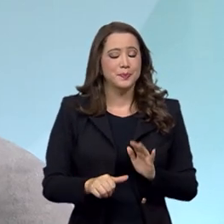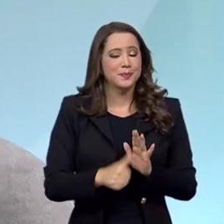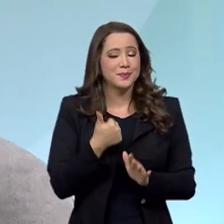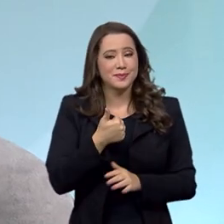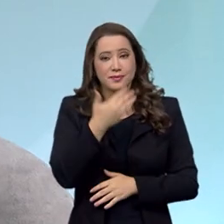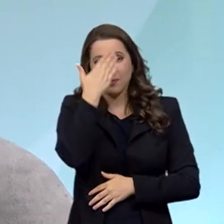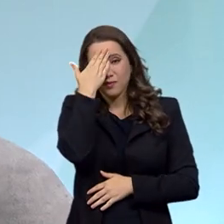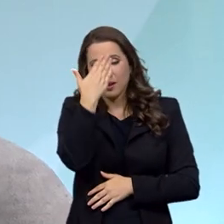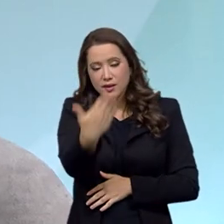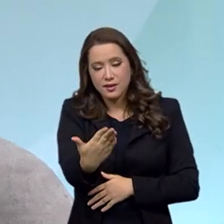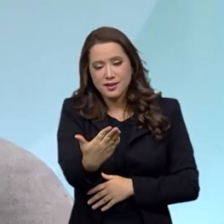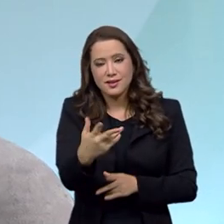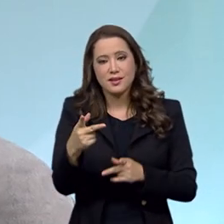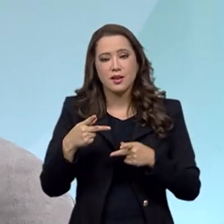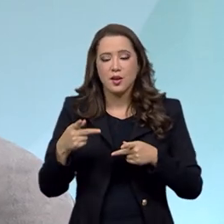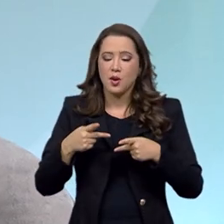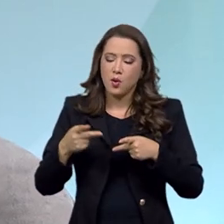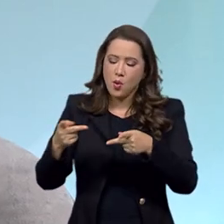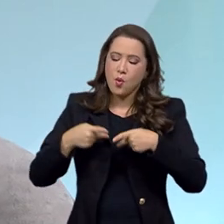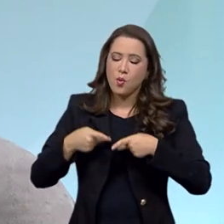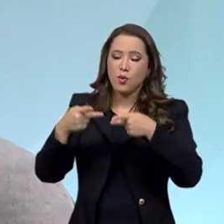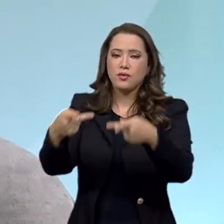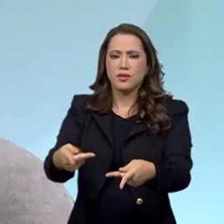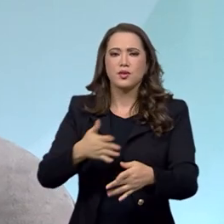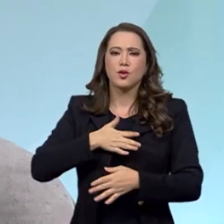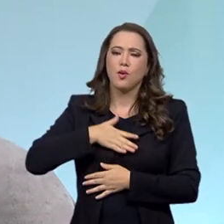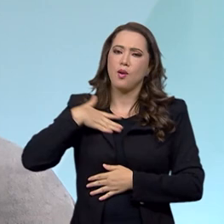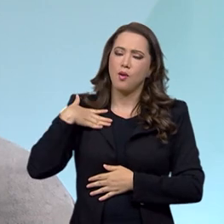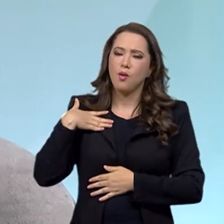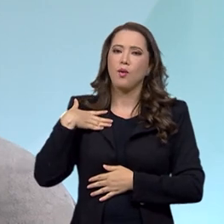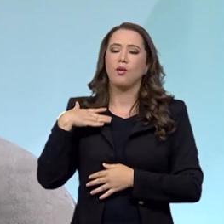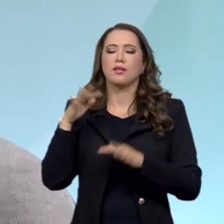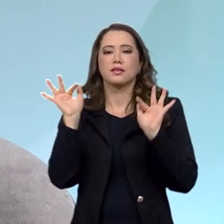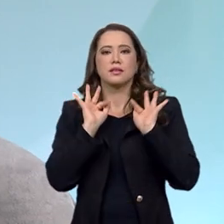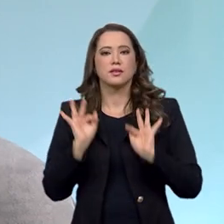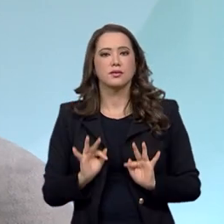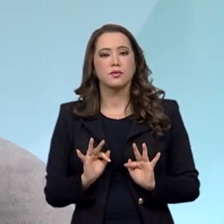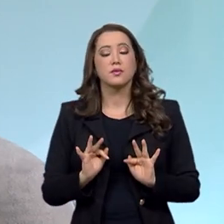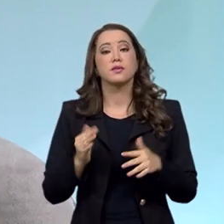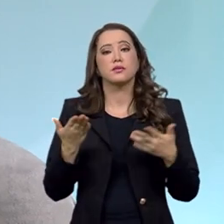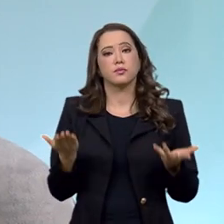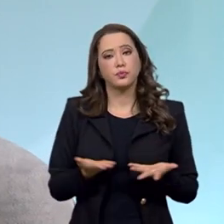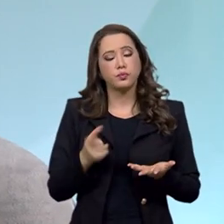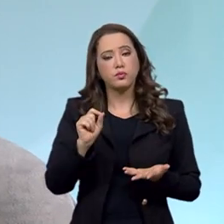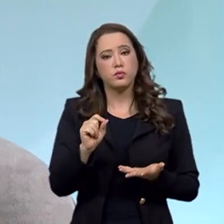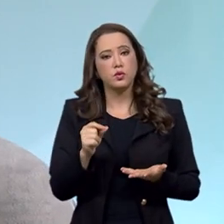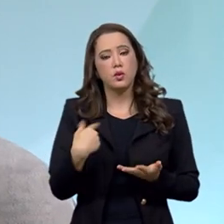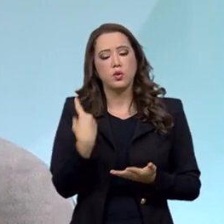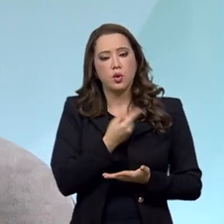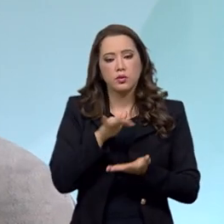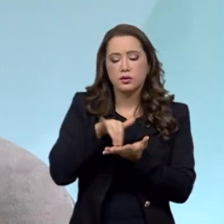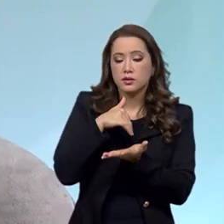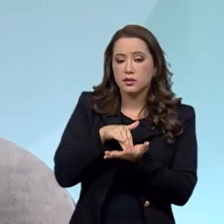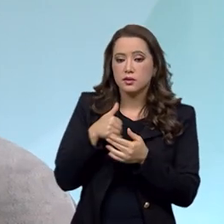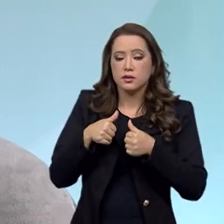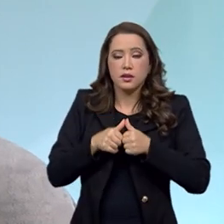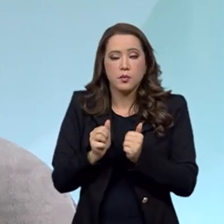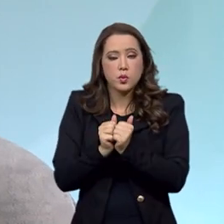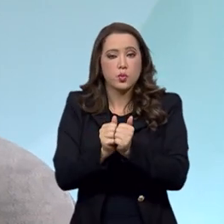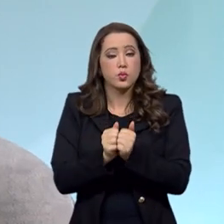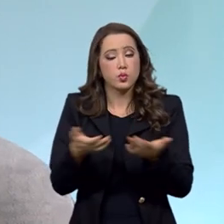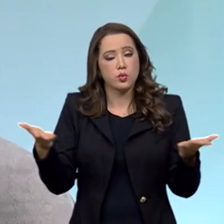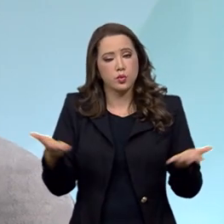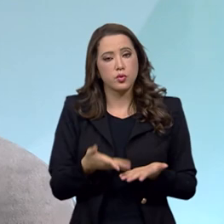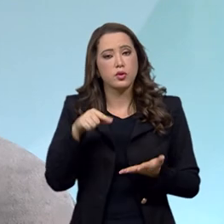convite, é uma grande honra e uma satisfação para todos nós da secretaria estarmos aqui hoje participando do programa e